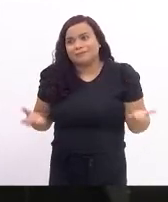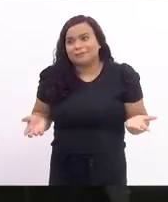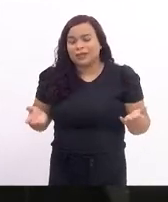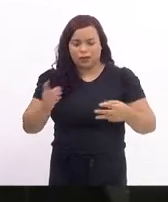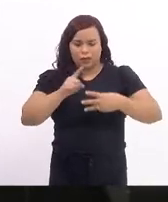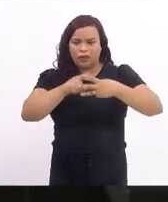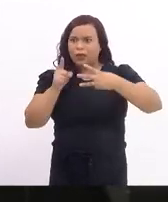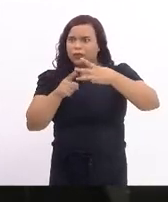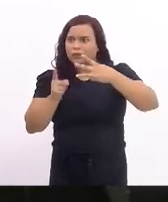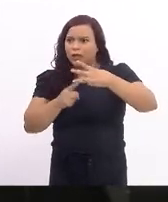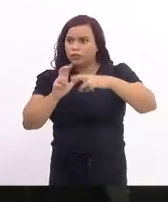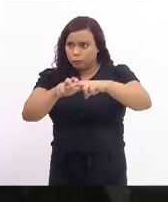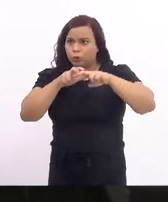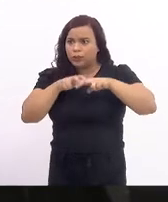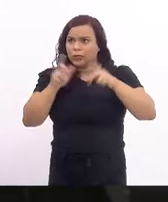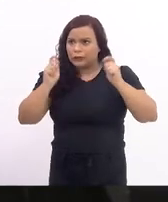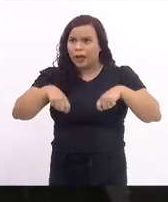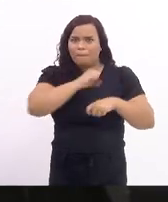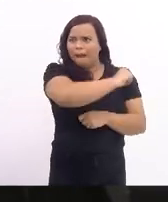inocentes.